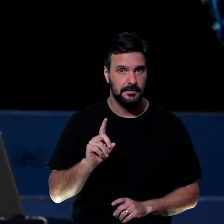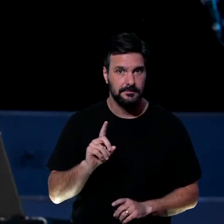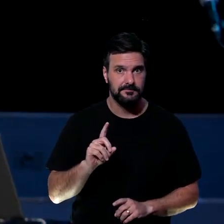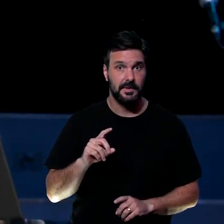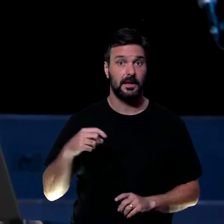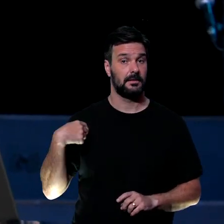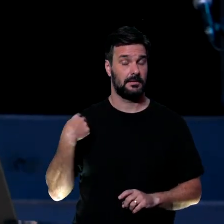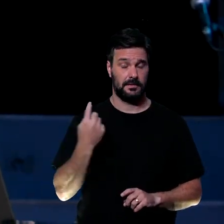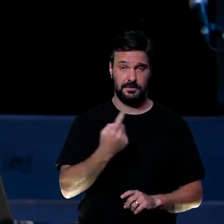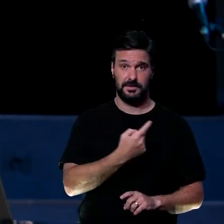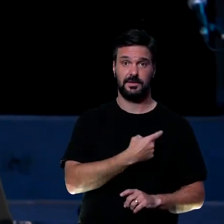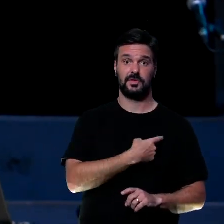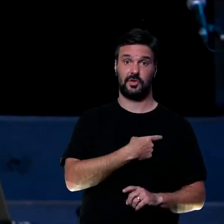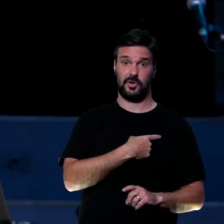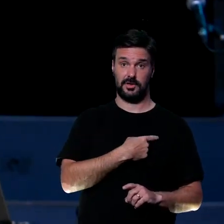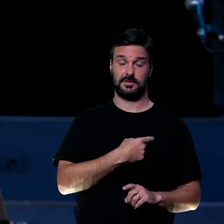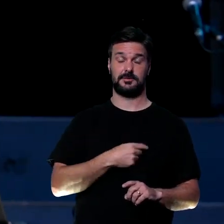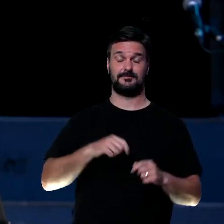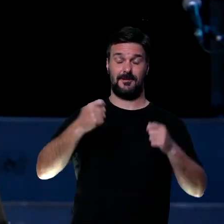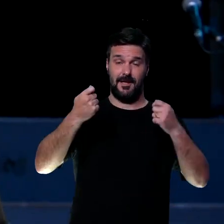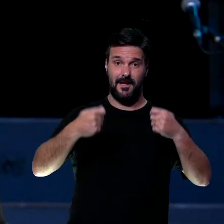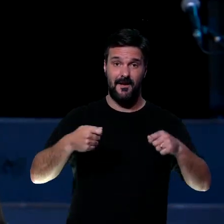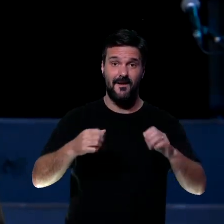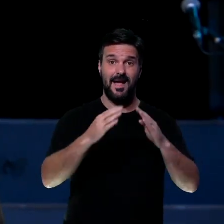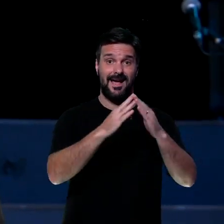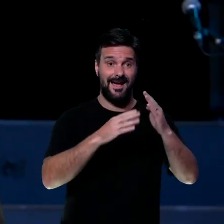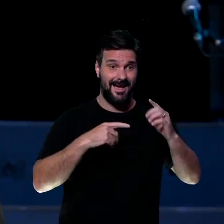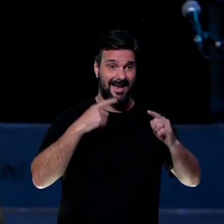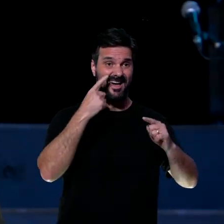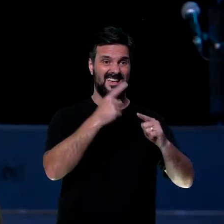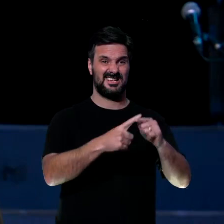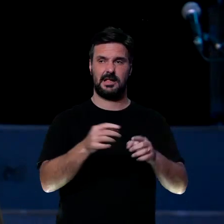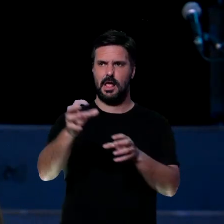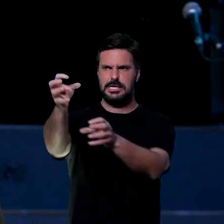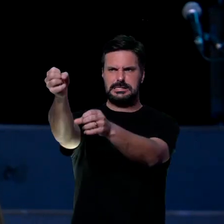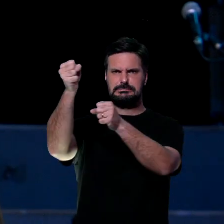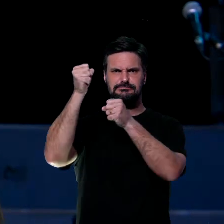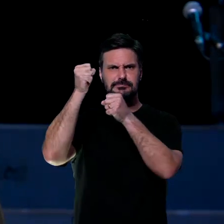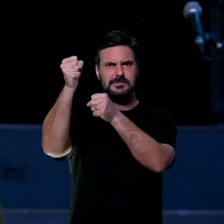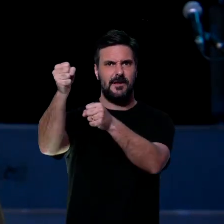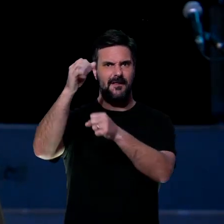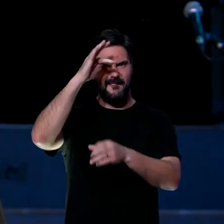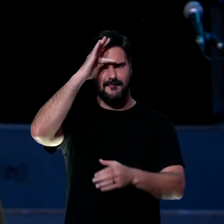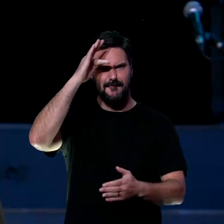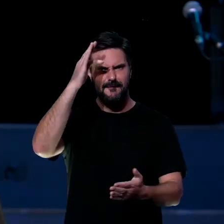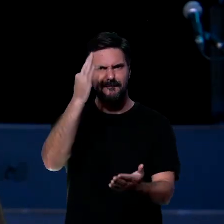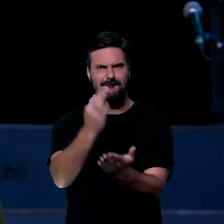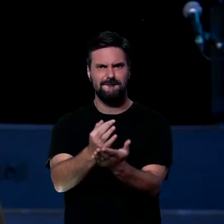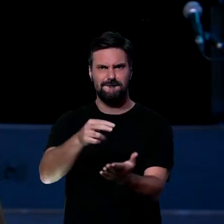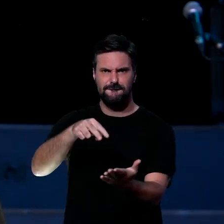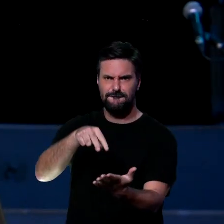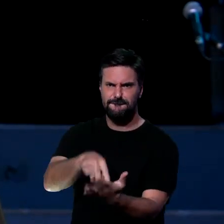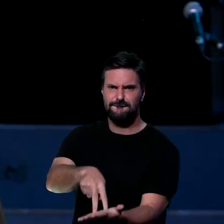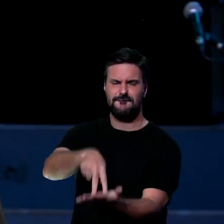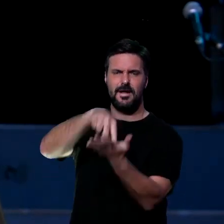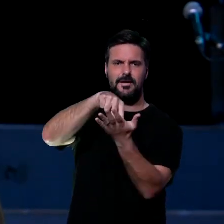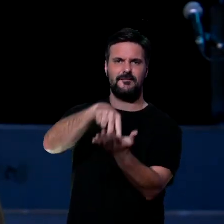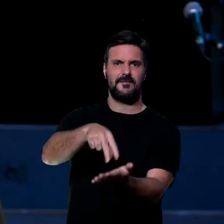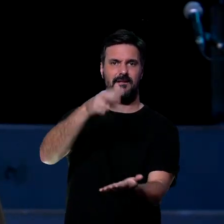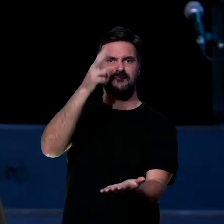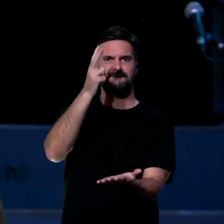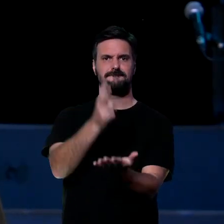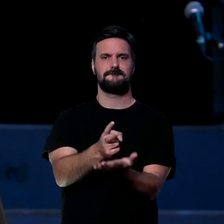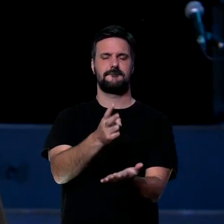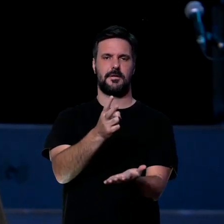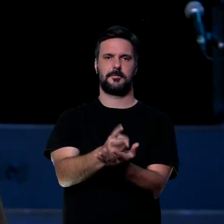A gente precisa só ser inabalável e cheio de fé e confiança. A gente sente o problema, a gente chora os